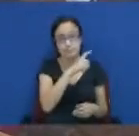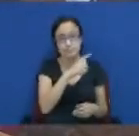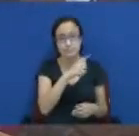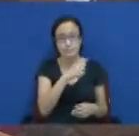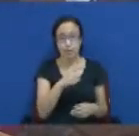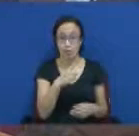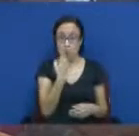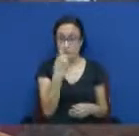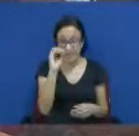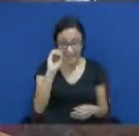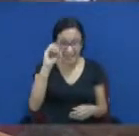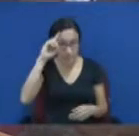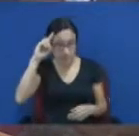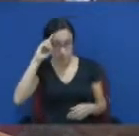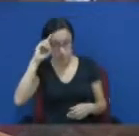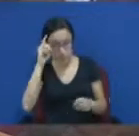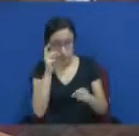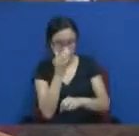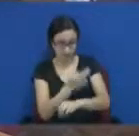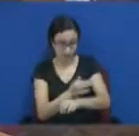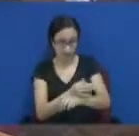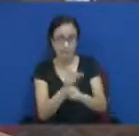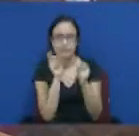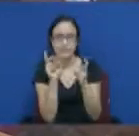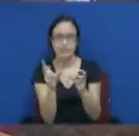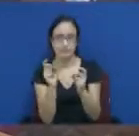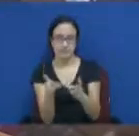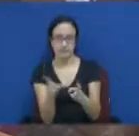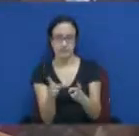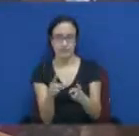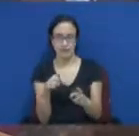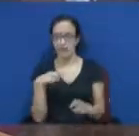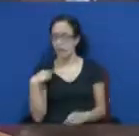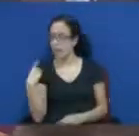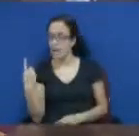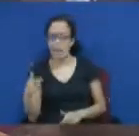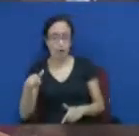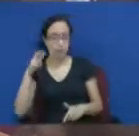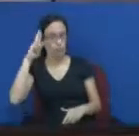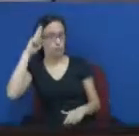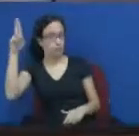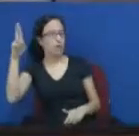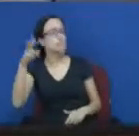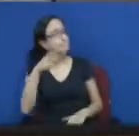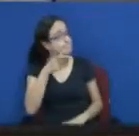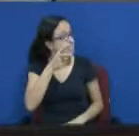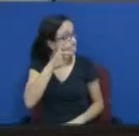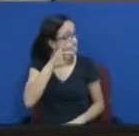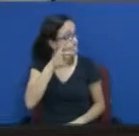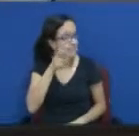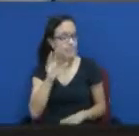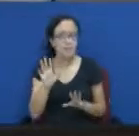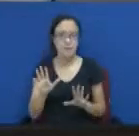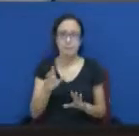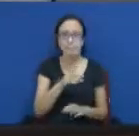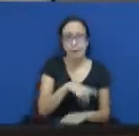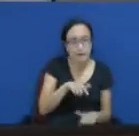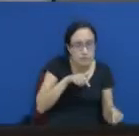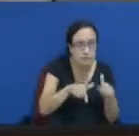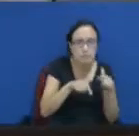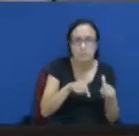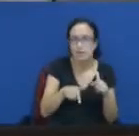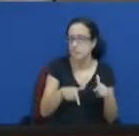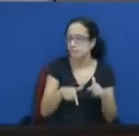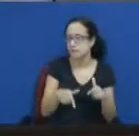em tese, não interessaria para o empregado, interessa para o empregador. Mas a questão da licença-prêmio, nós estamos sim discutindo com o governo, a bancada